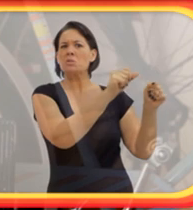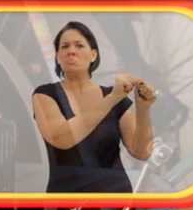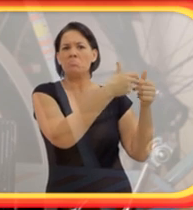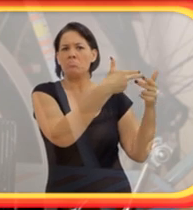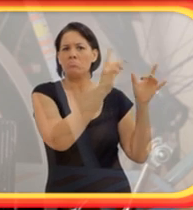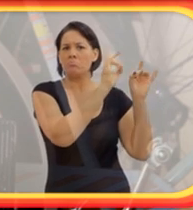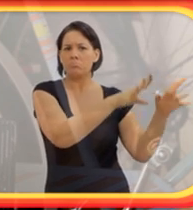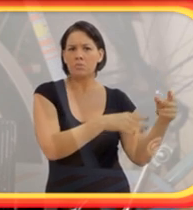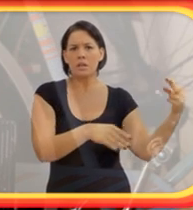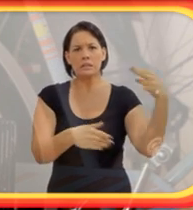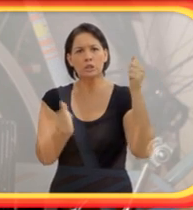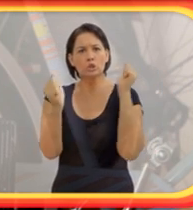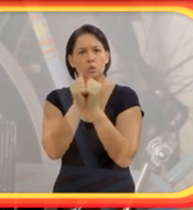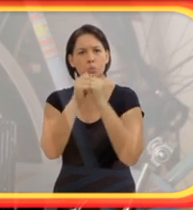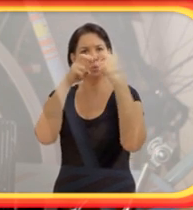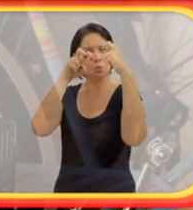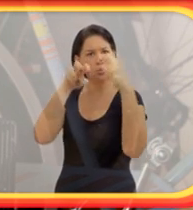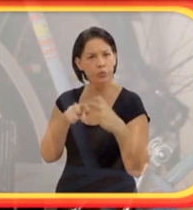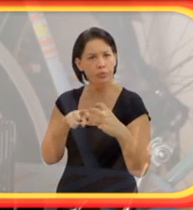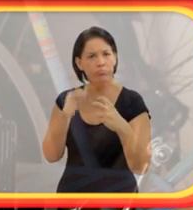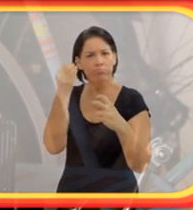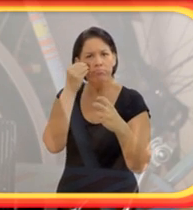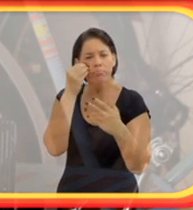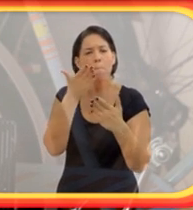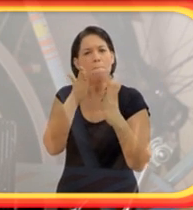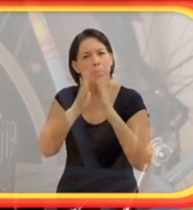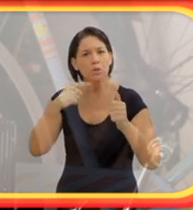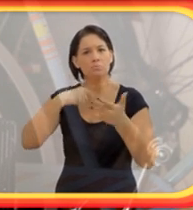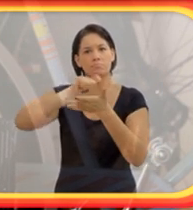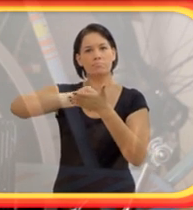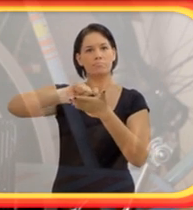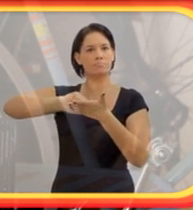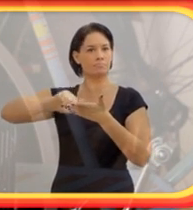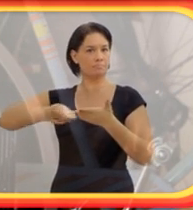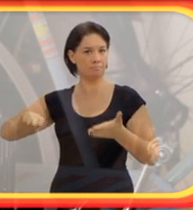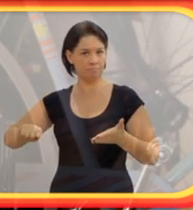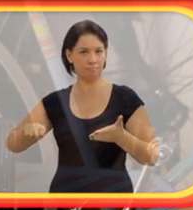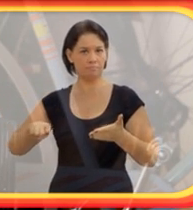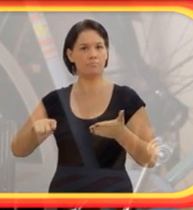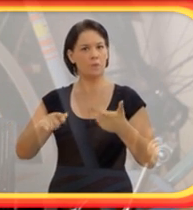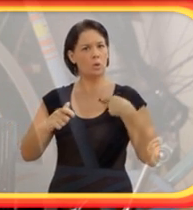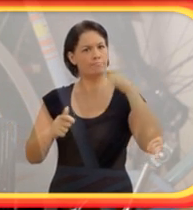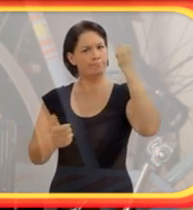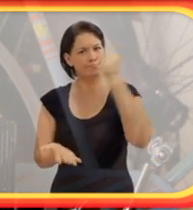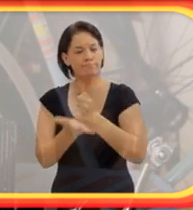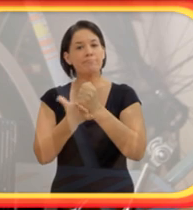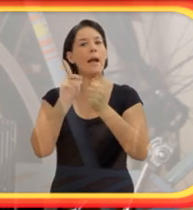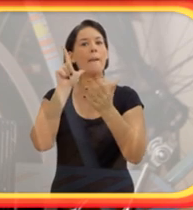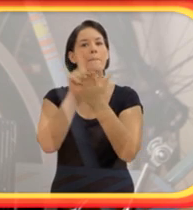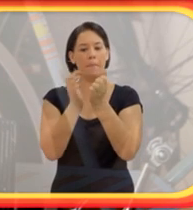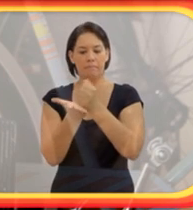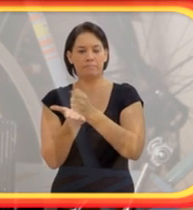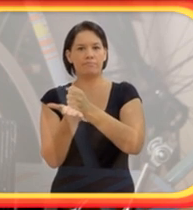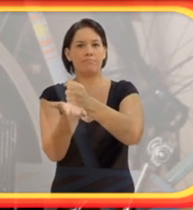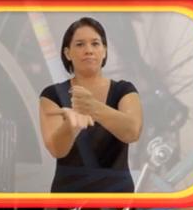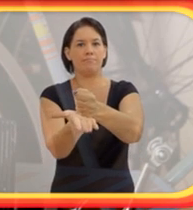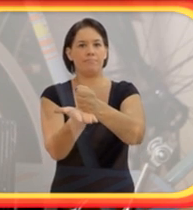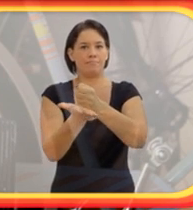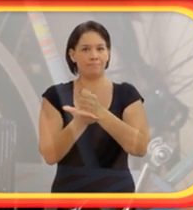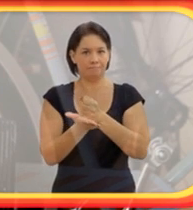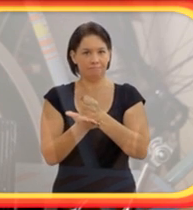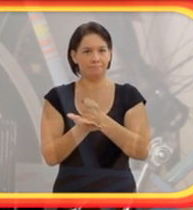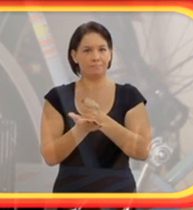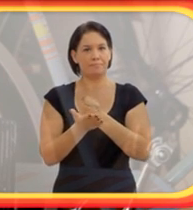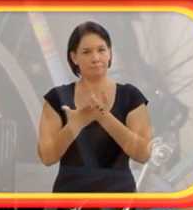E como qualquer criança que nunca pegou uma caneta, a gente aperta demais e o papel corre junto. E eu não tinha outra mão para segurar o papel.